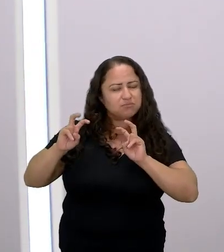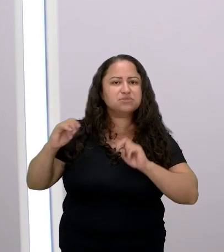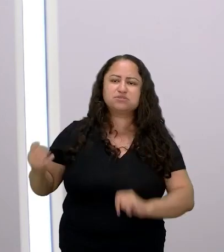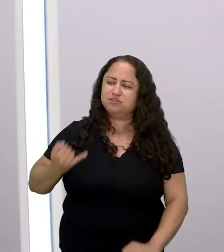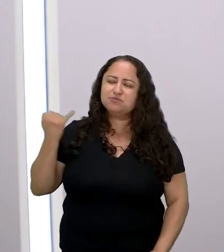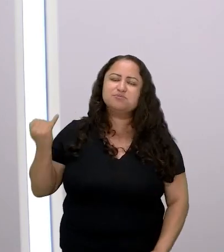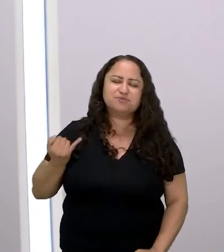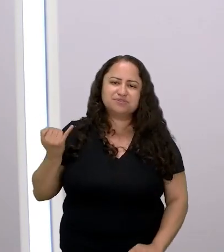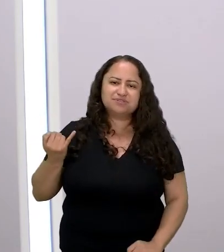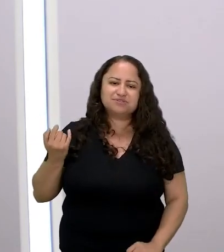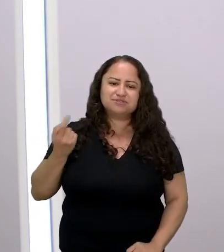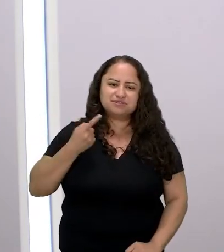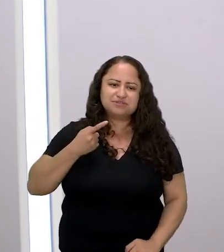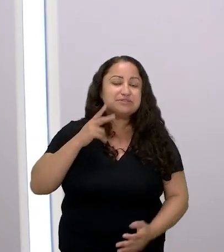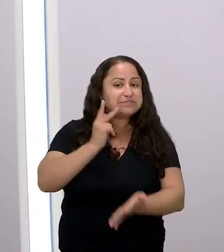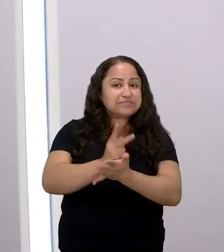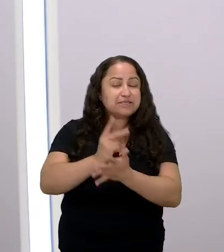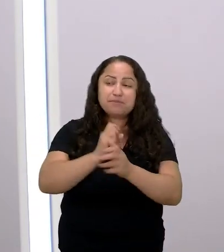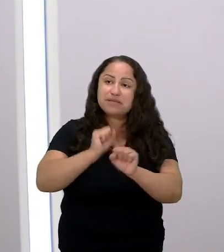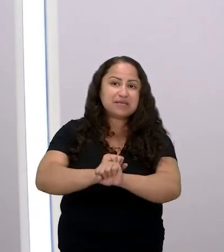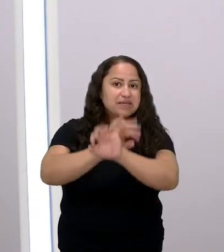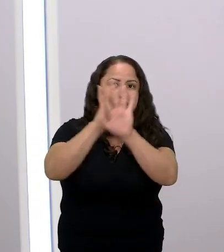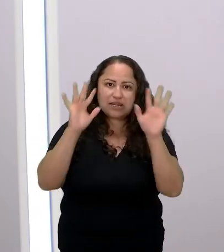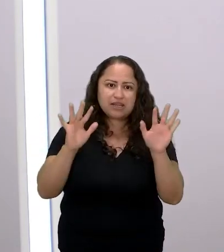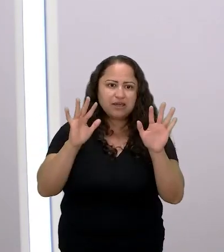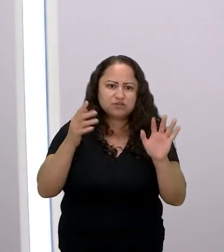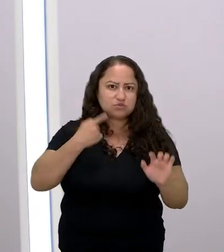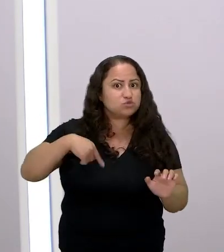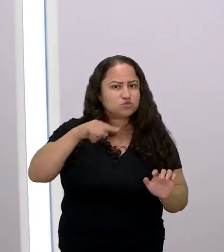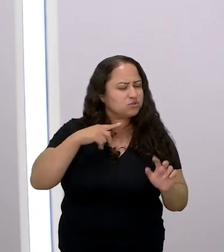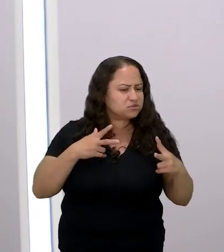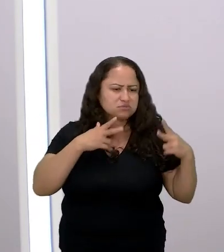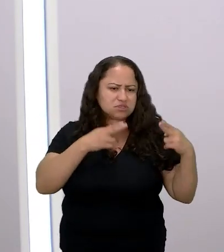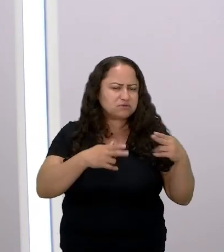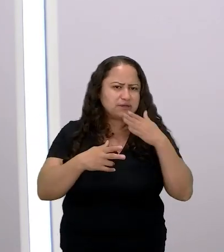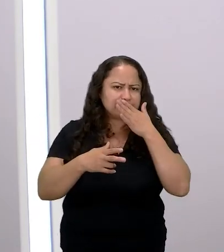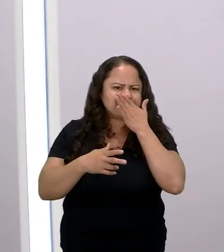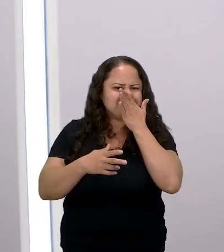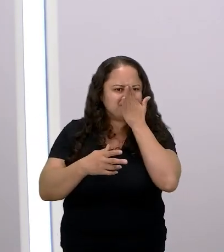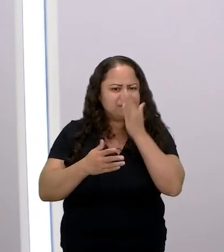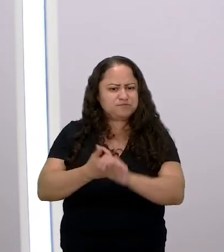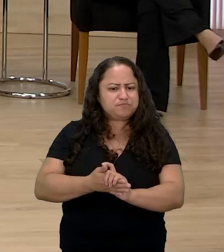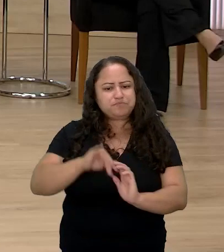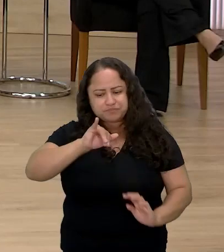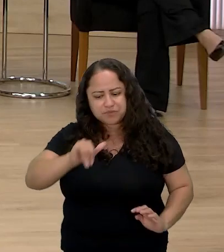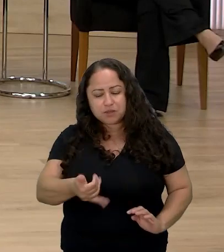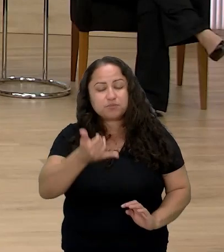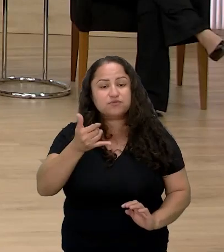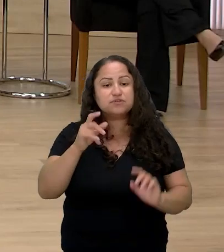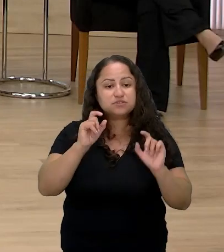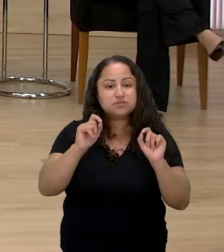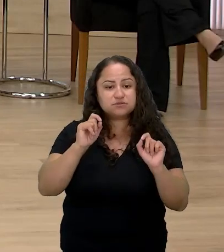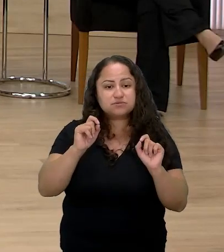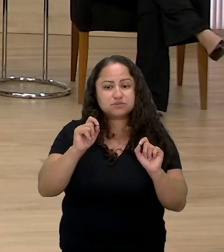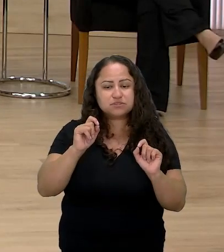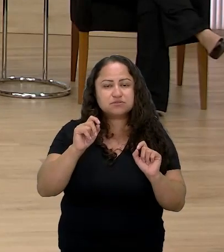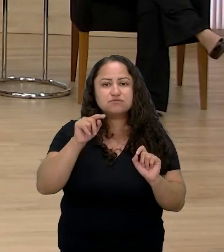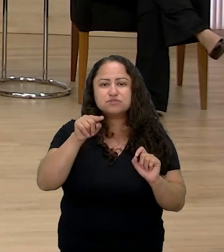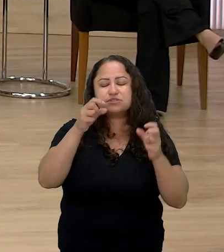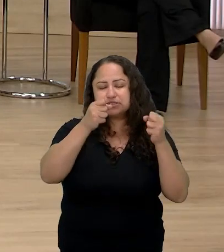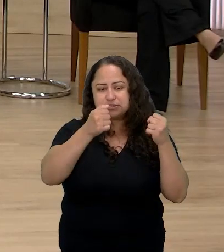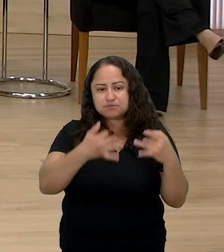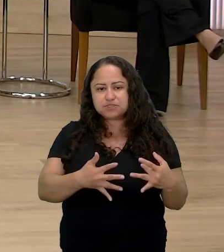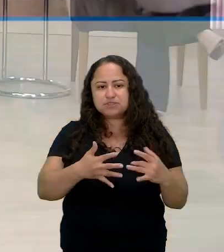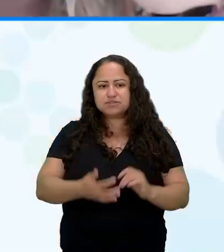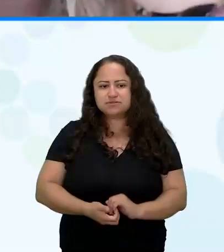importante pra deixar cada vez mais claro que nós somos todos iguais gente e ponto e aproveitando o que você tá falando